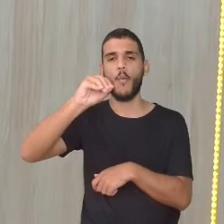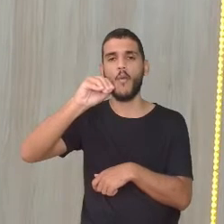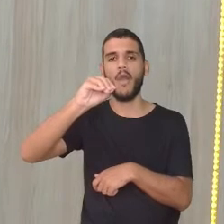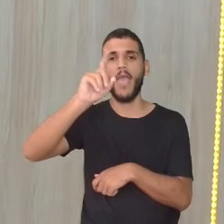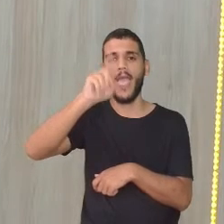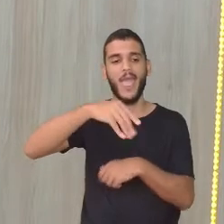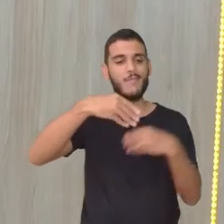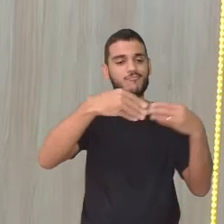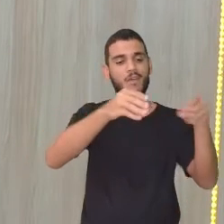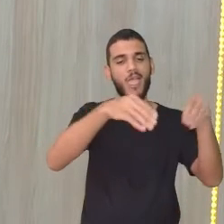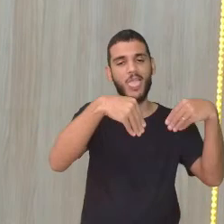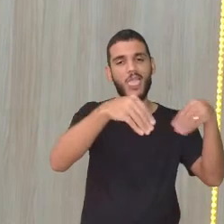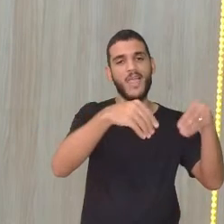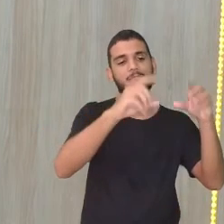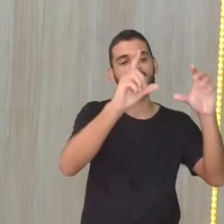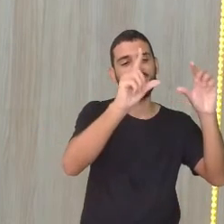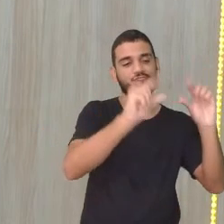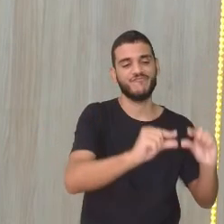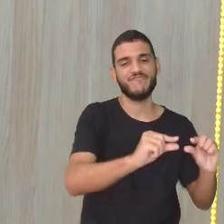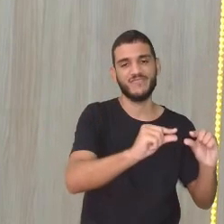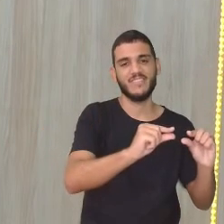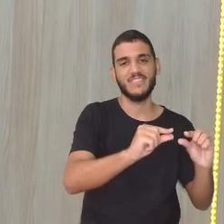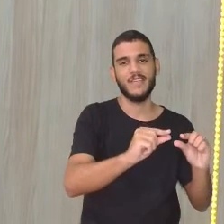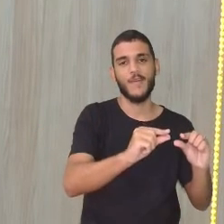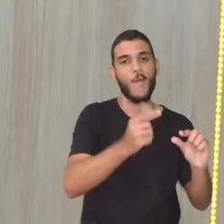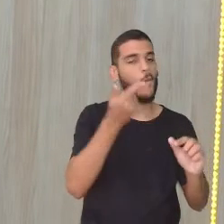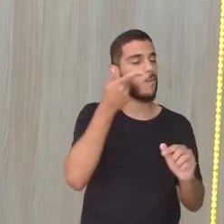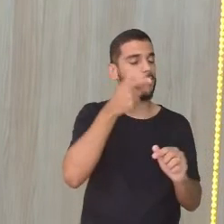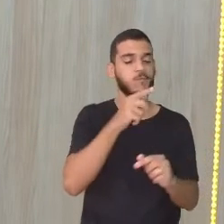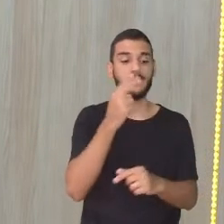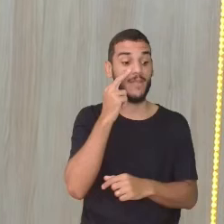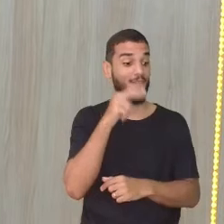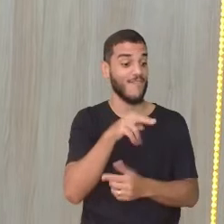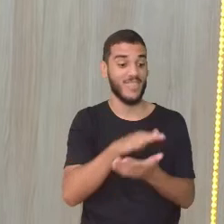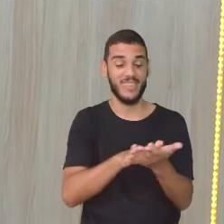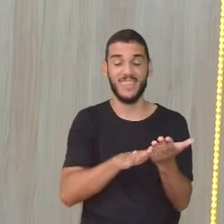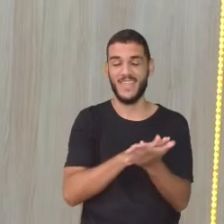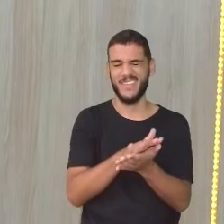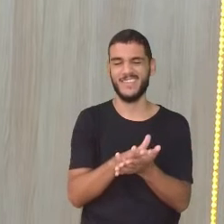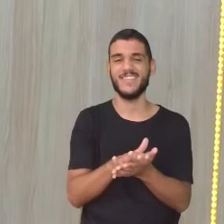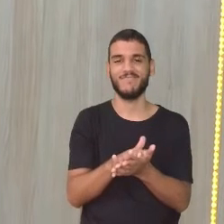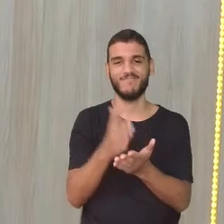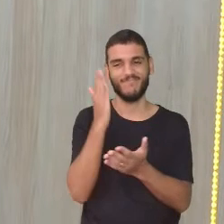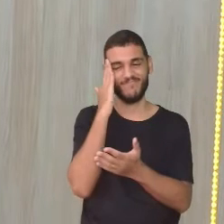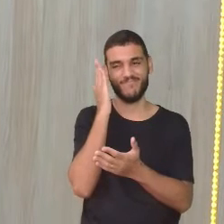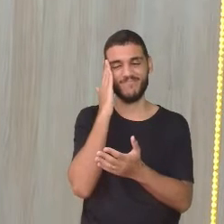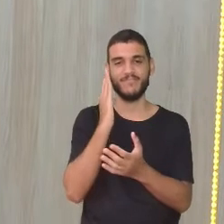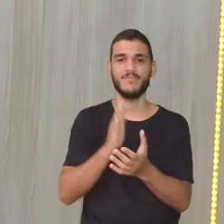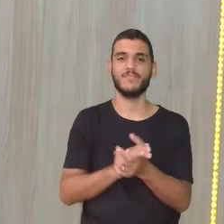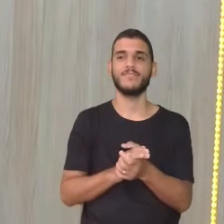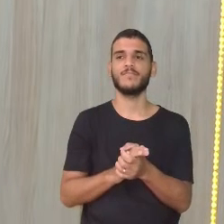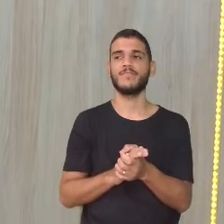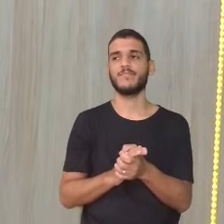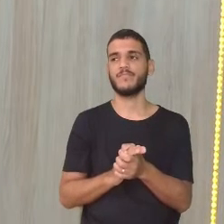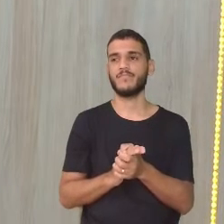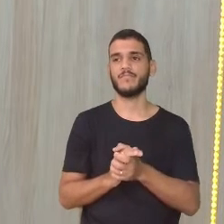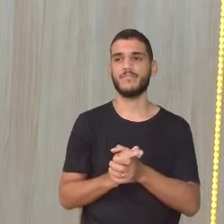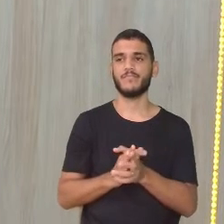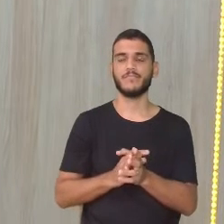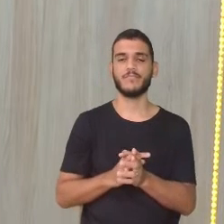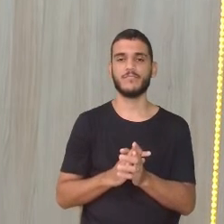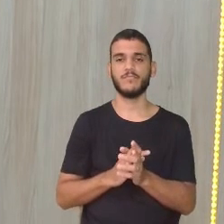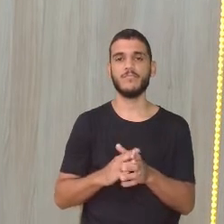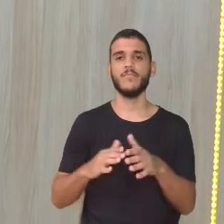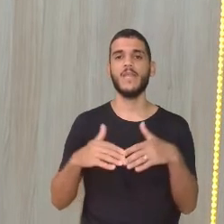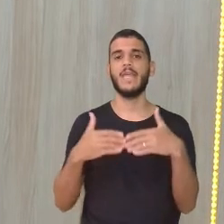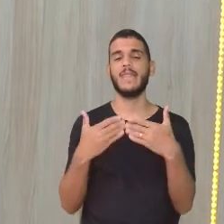animais oceânicos é que sofrem, né? Os marinhos é que sofrem com isso. E a gente vai nessa história